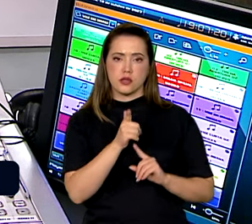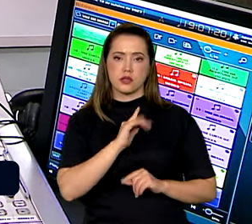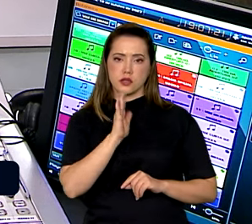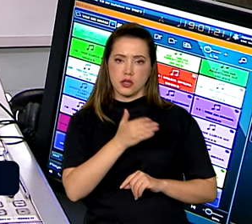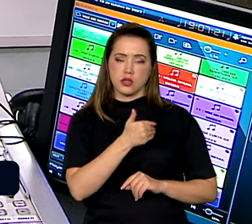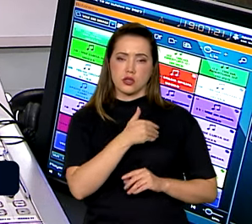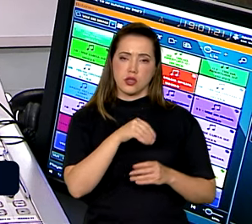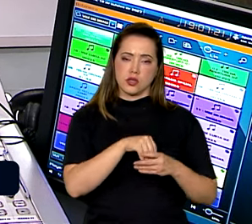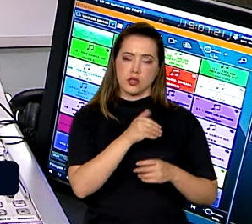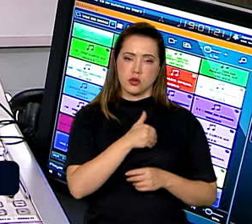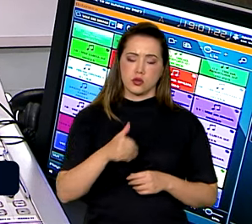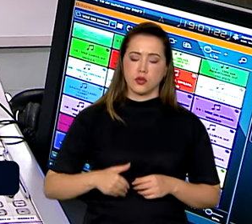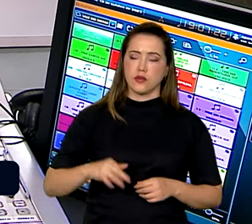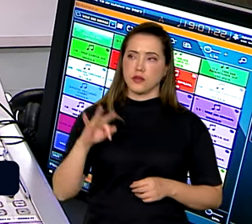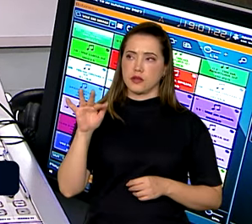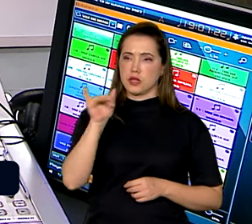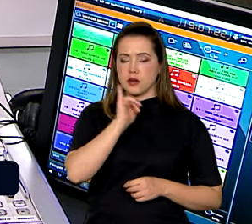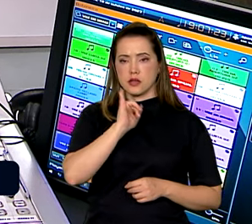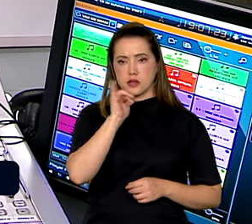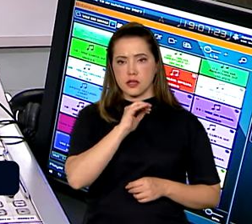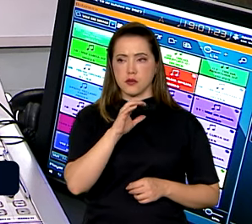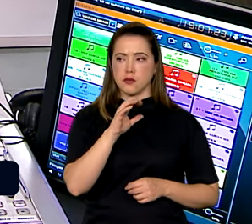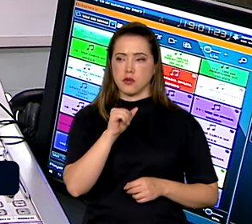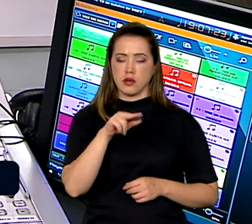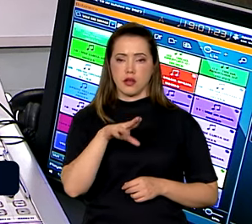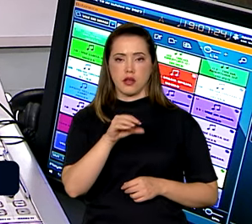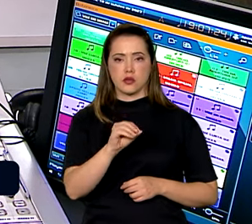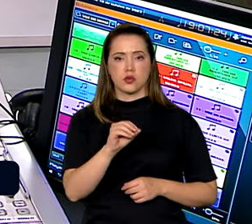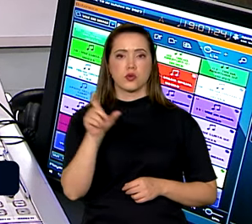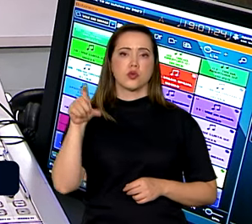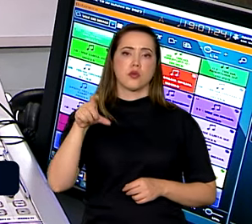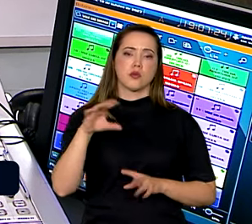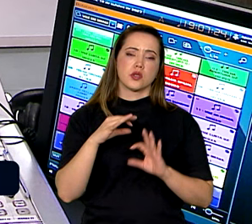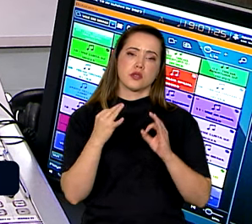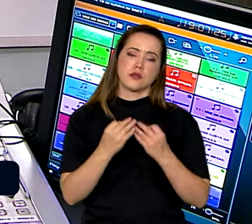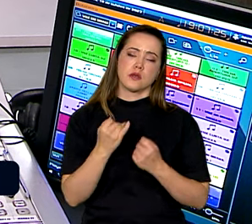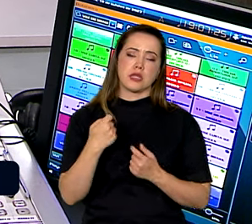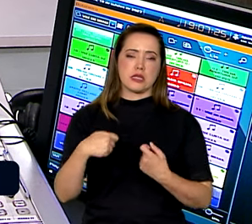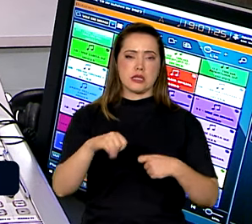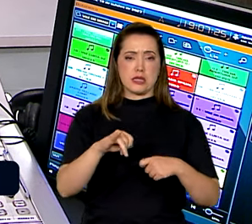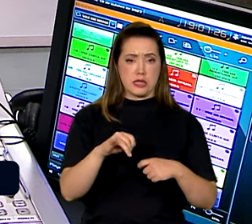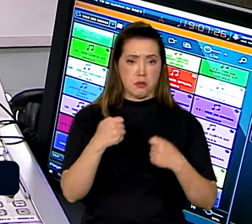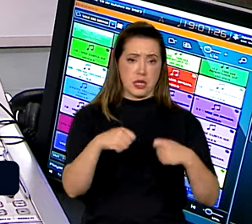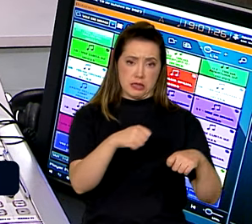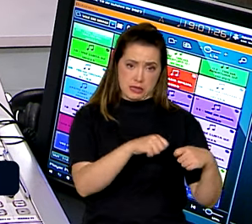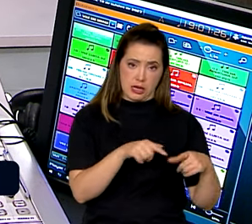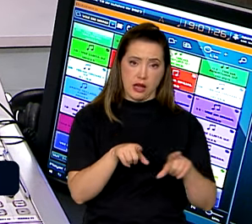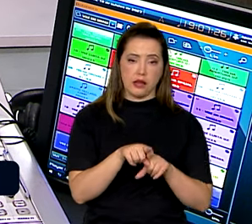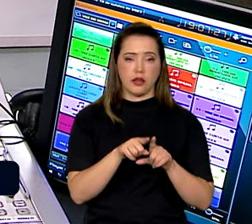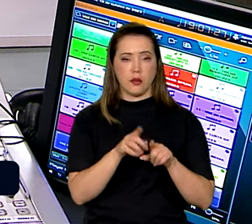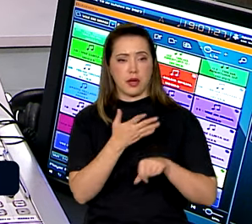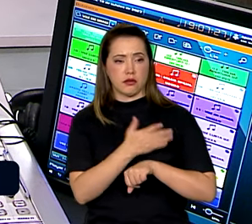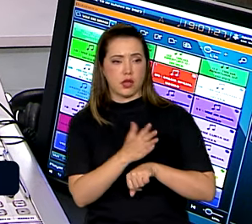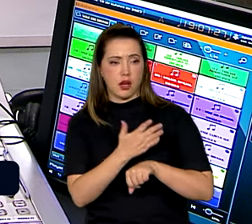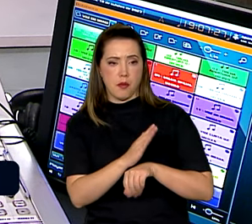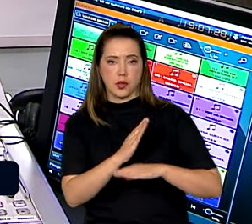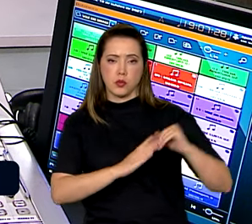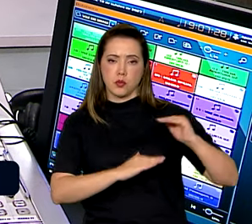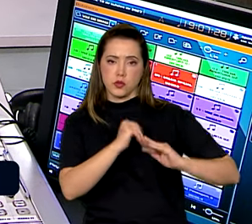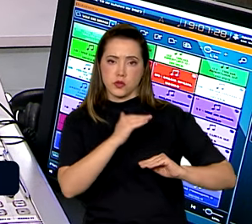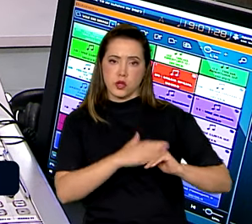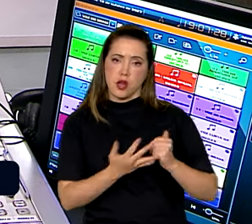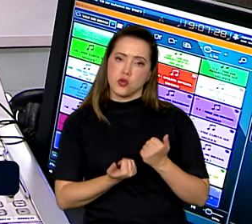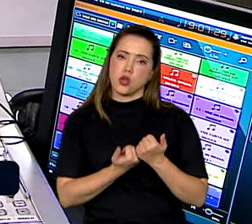governo federal, como o cadastro único, inserido no Bolsa Família, se for o caso, e também políticas de qualificação profissional e de